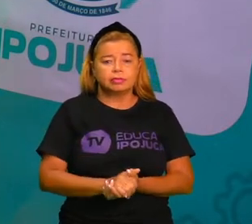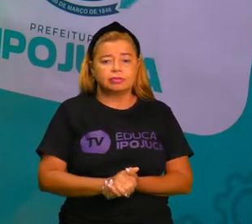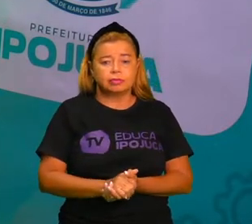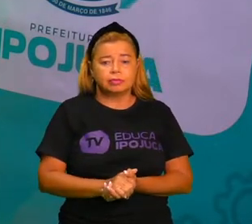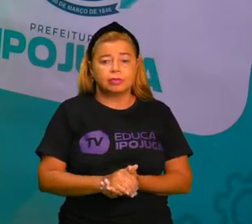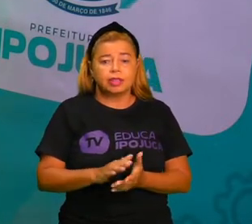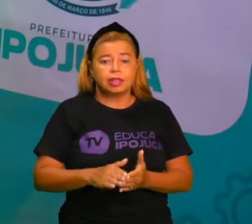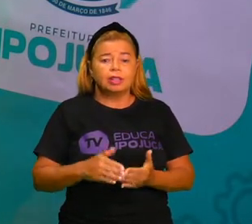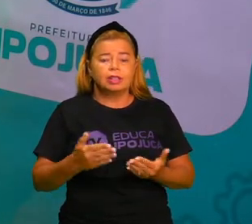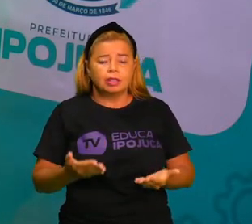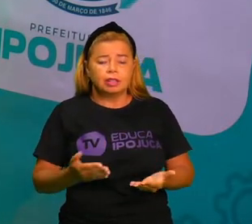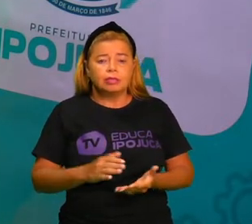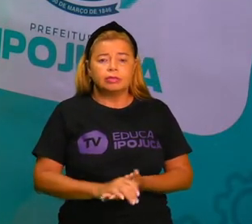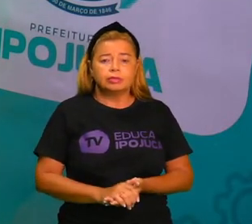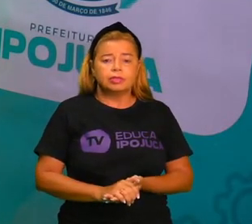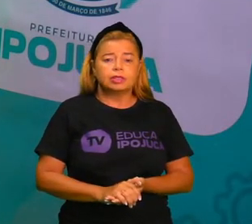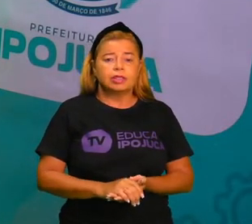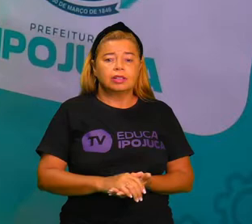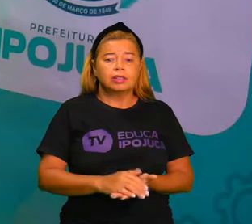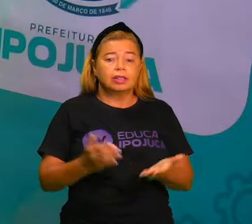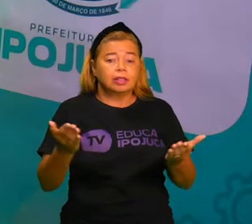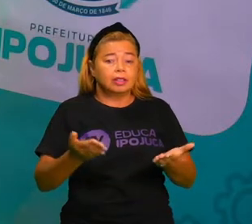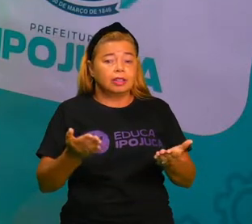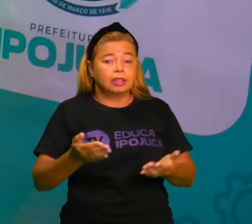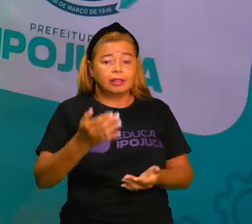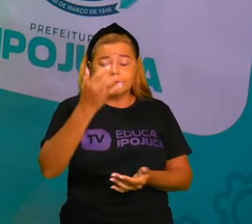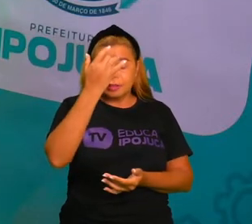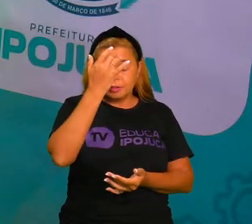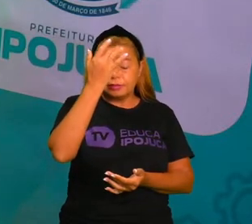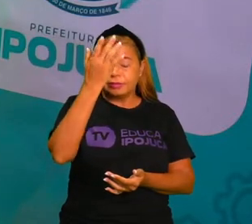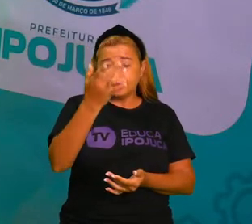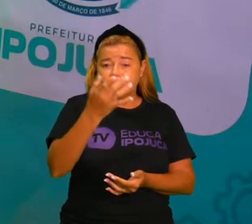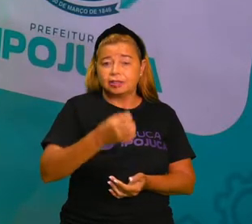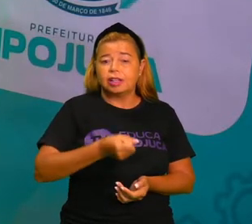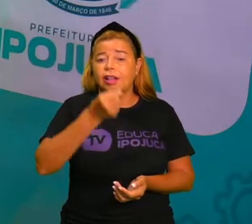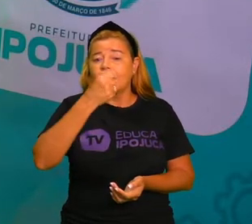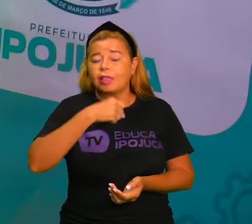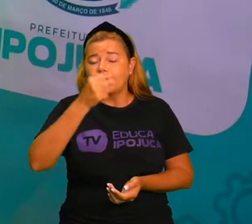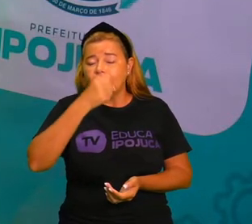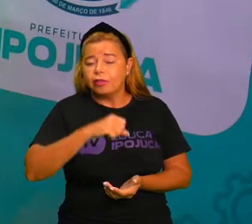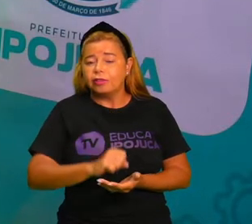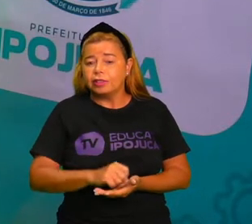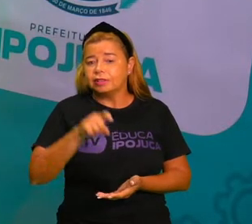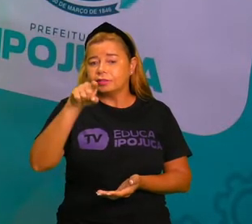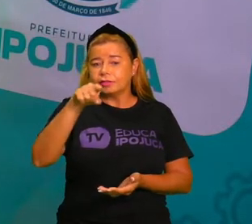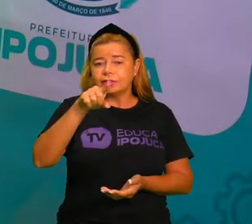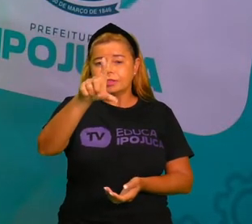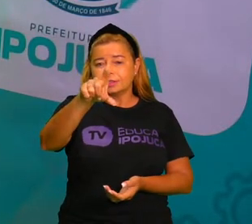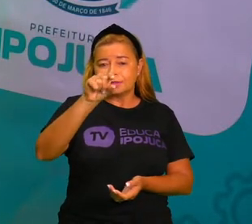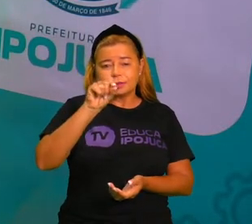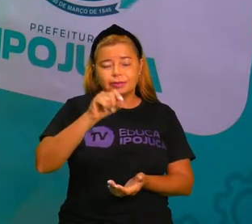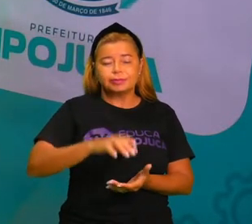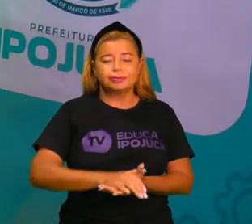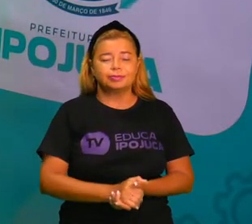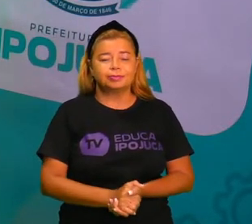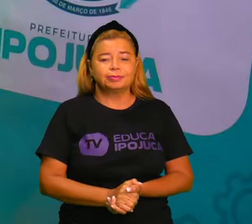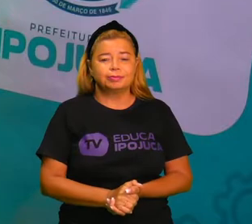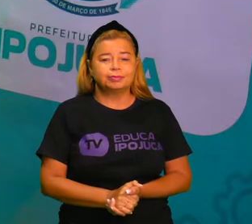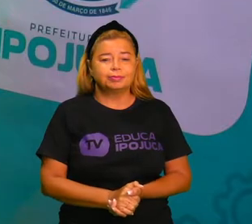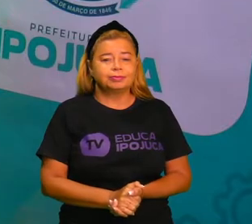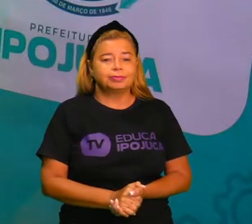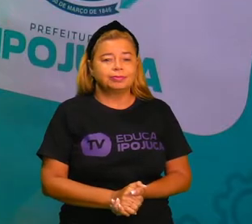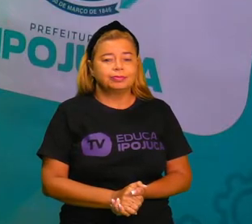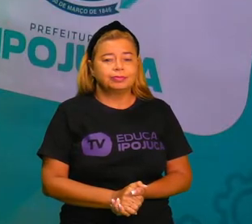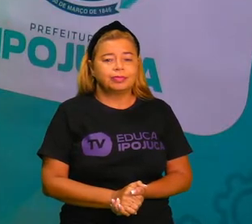sorvete colorei. Olha, que foi mais fácil, mais rápido. O escolhido foi você. Lembra?